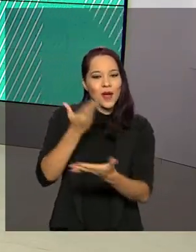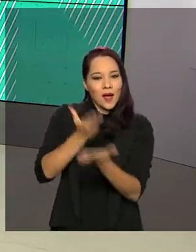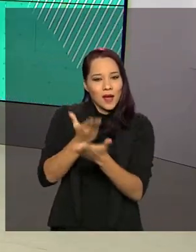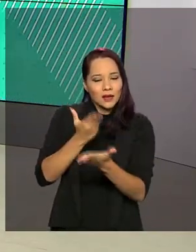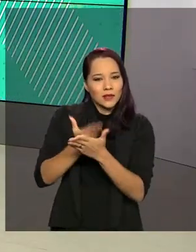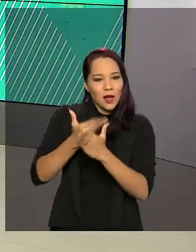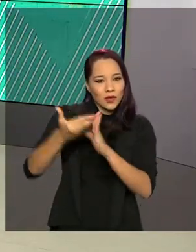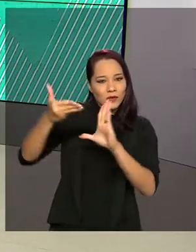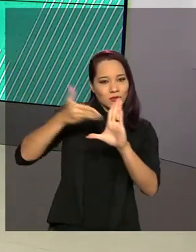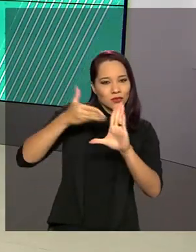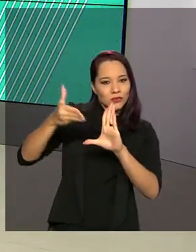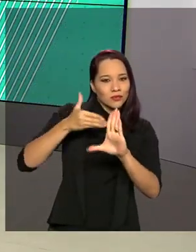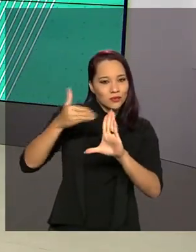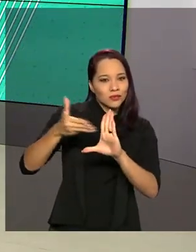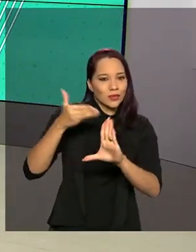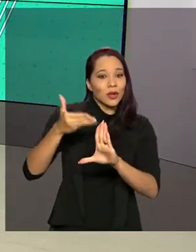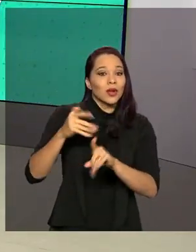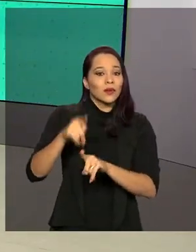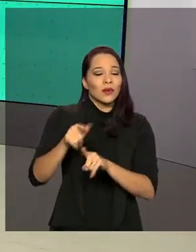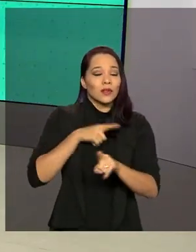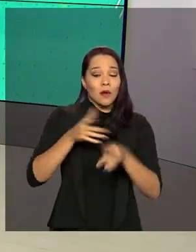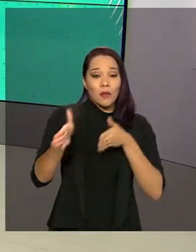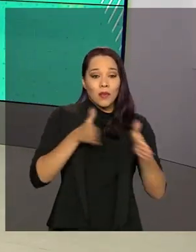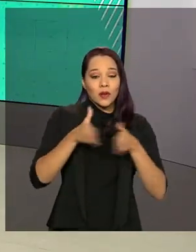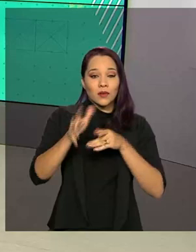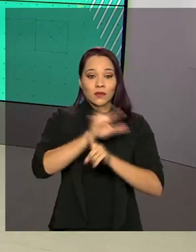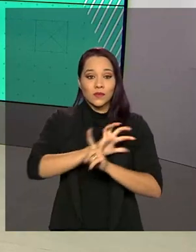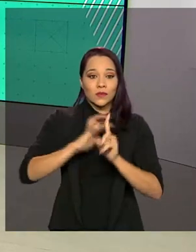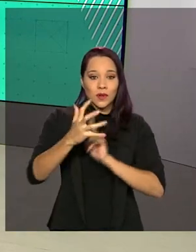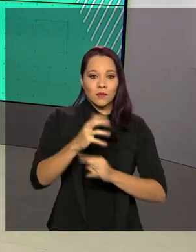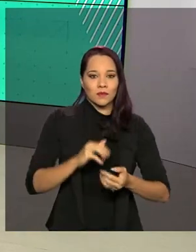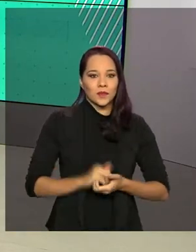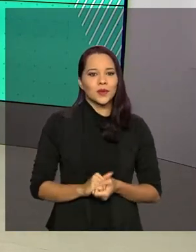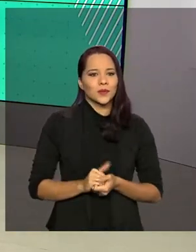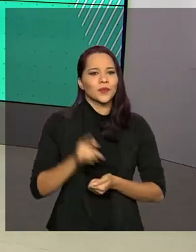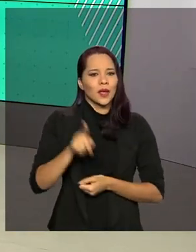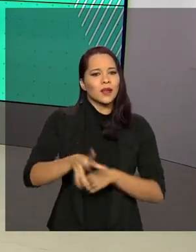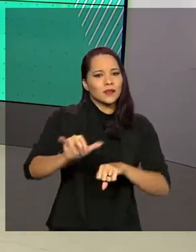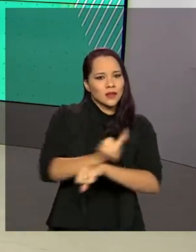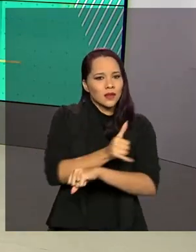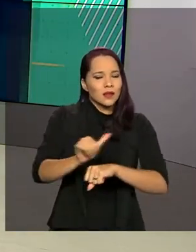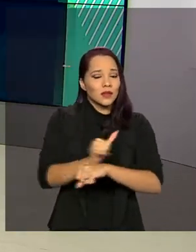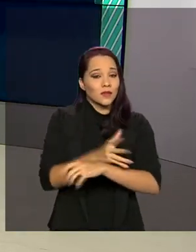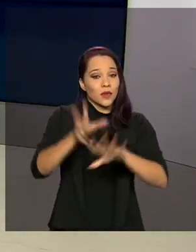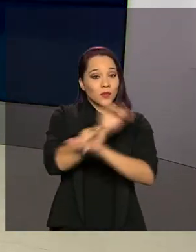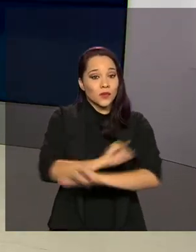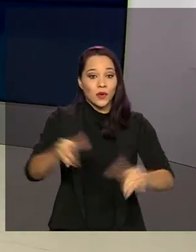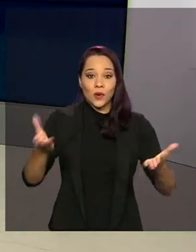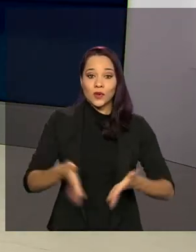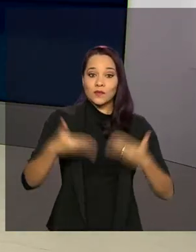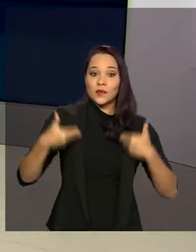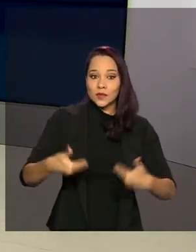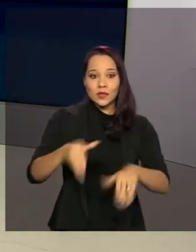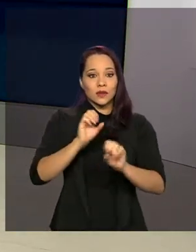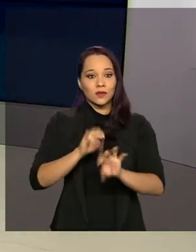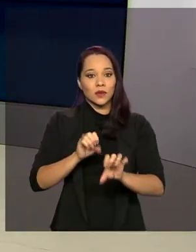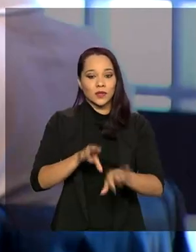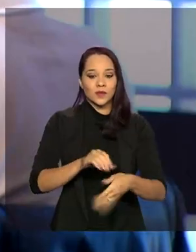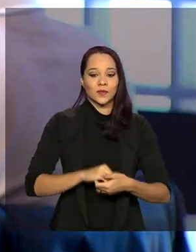aulas remotamente enquanto durar o isolamento social. A medida foi anunciada hoje pelo Ministério da Educação.